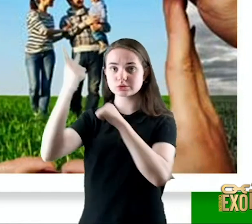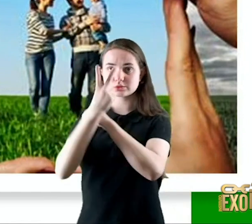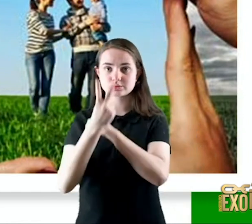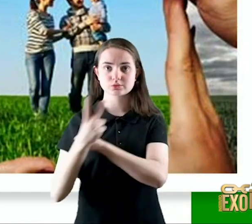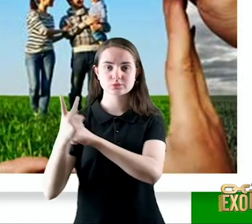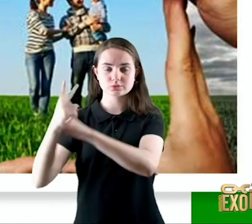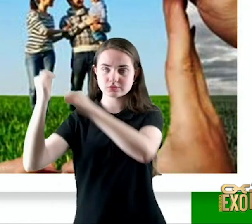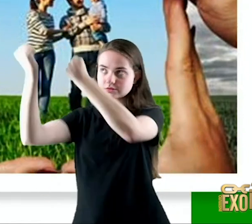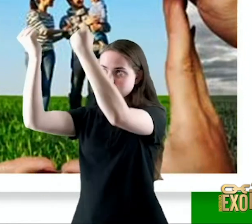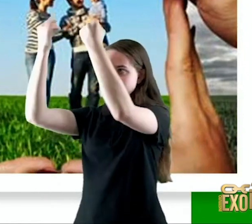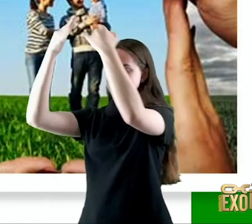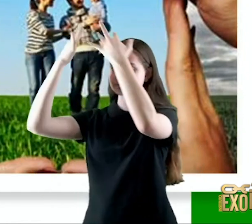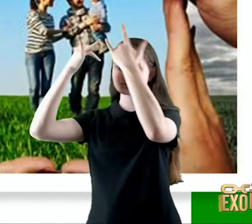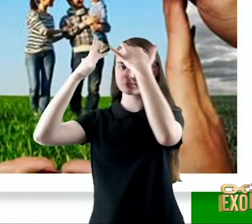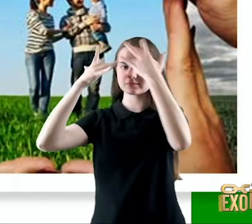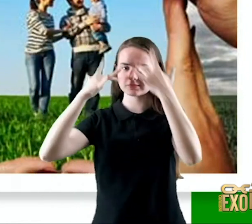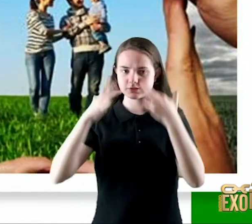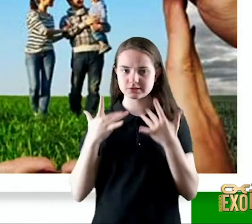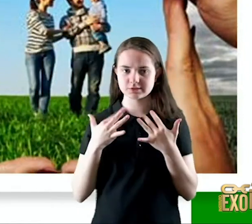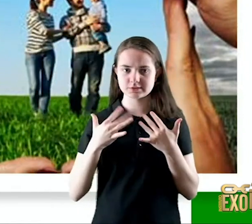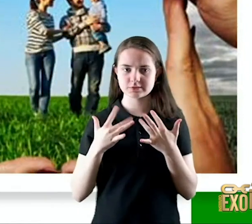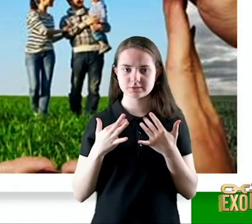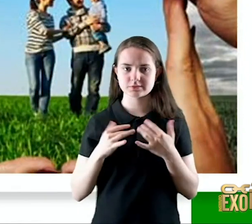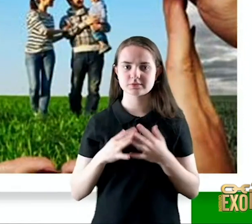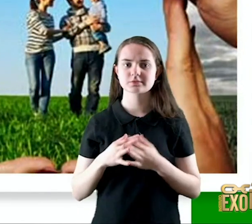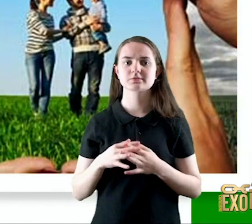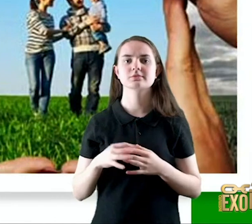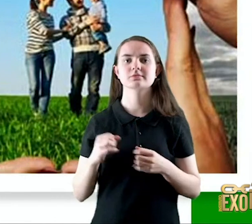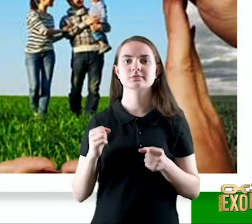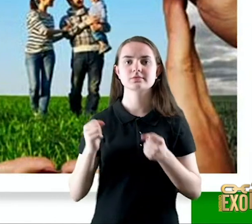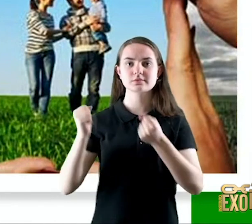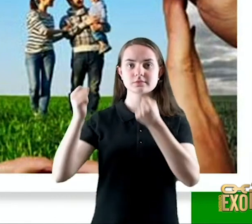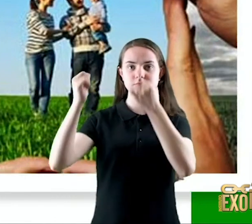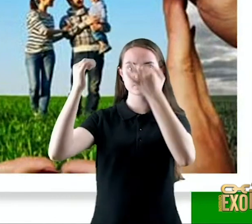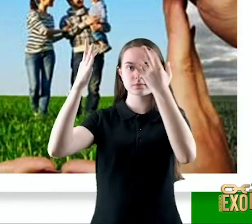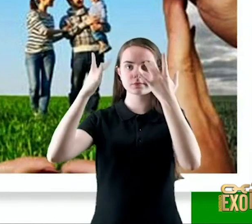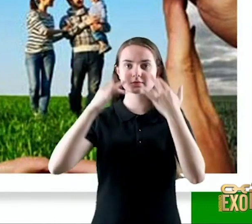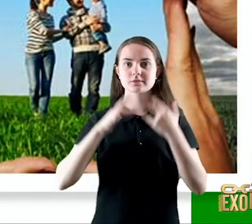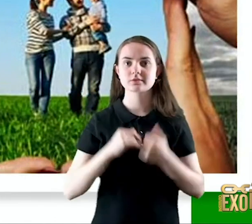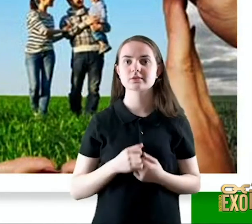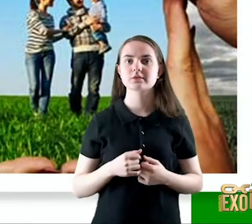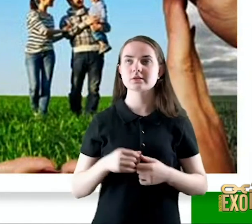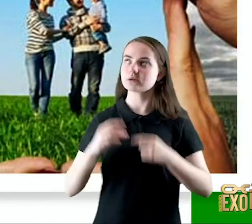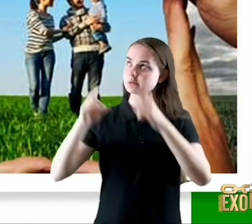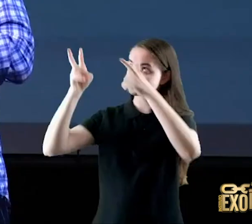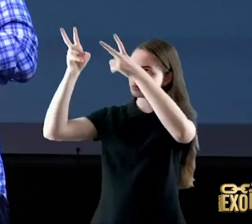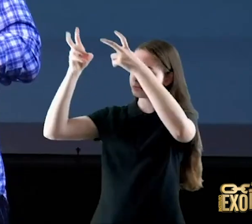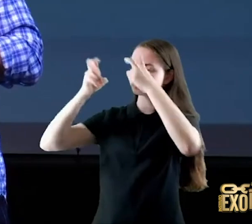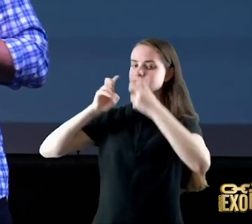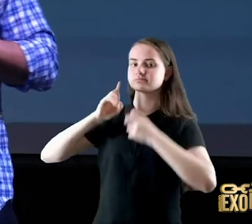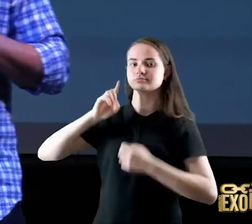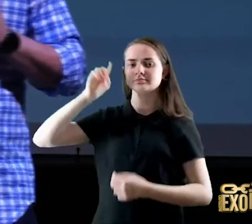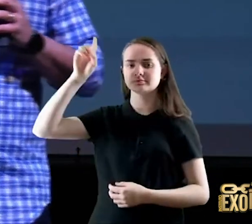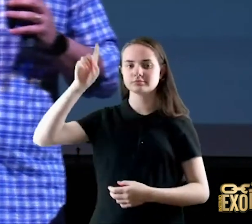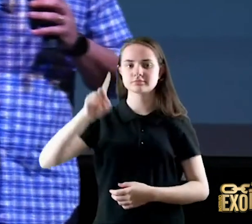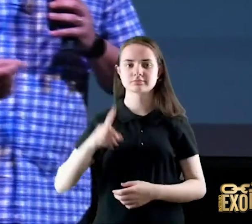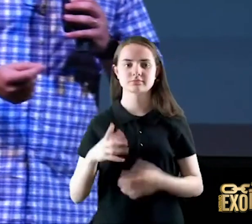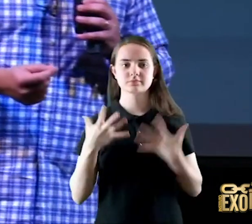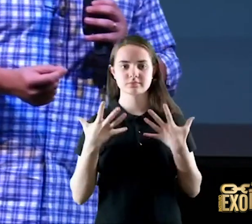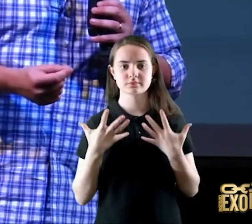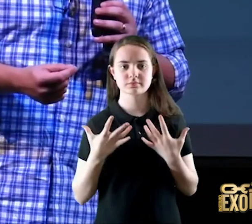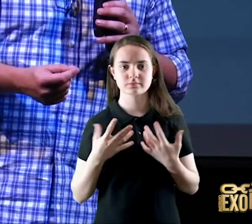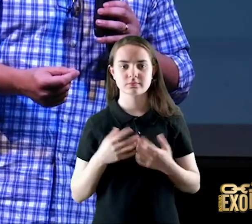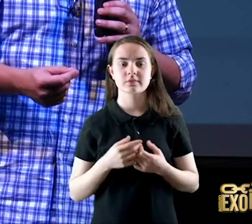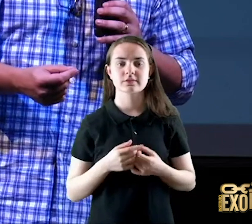essas bênçãos virão sobre ti e te alcançarão quando? quando ouvires a voz do Senhor teu Deus obedecer a Deus